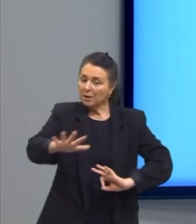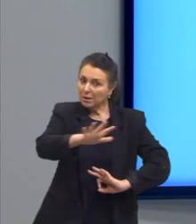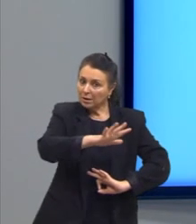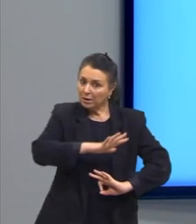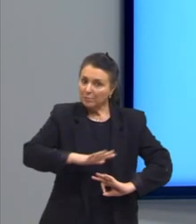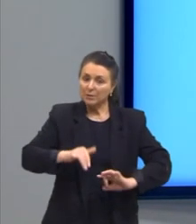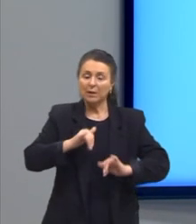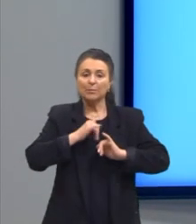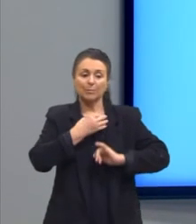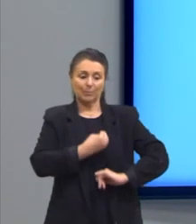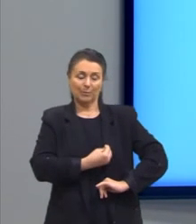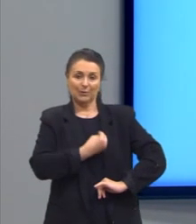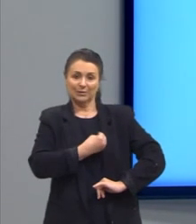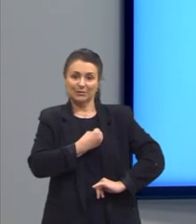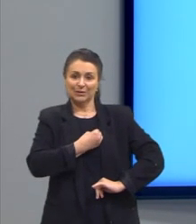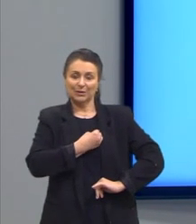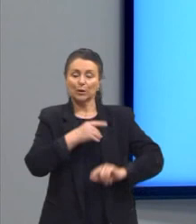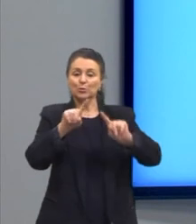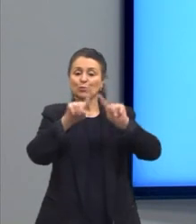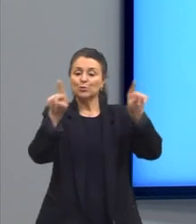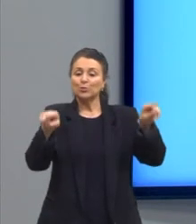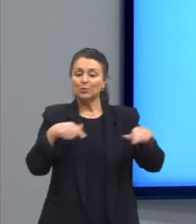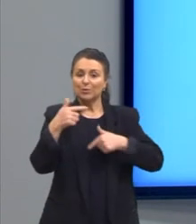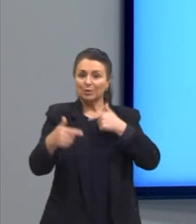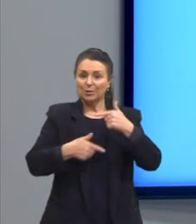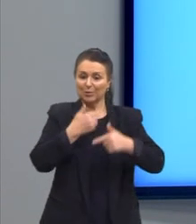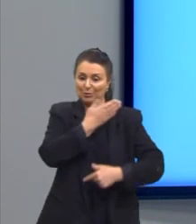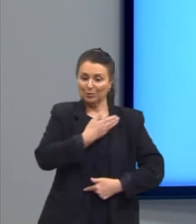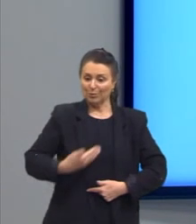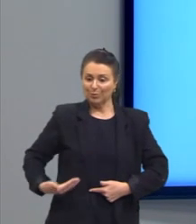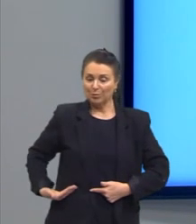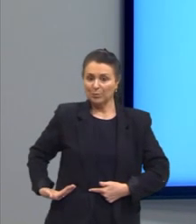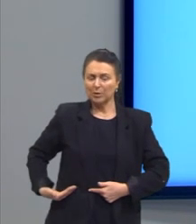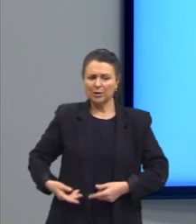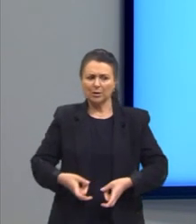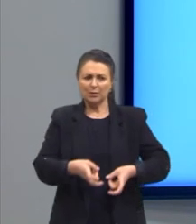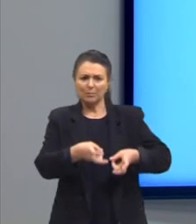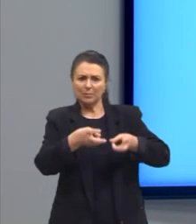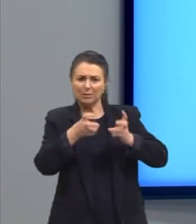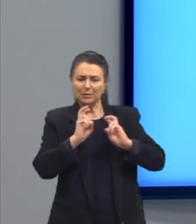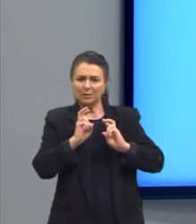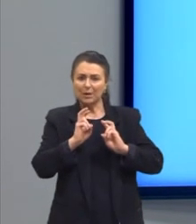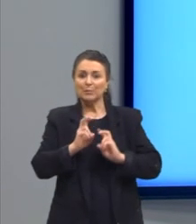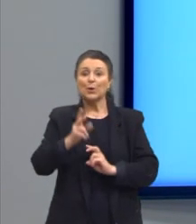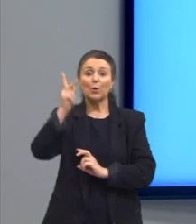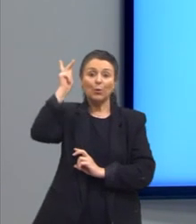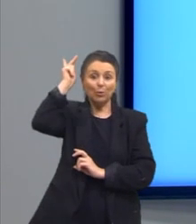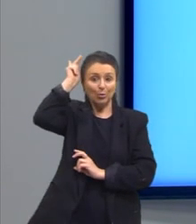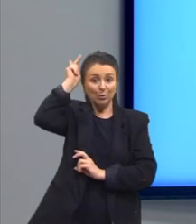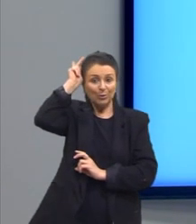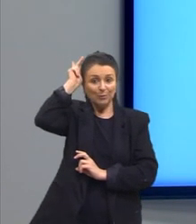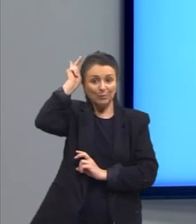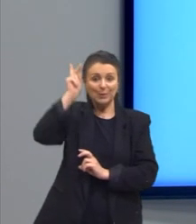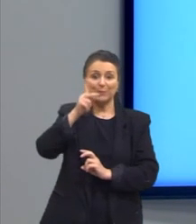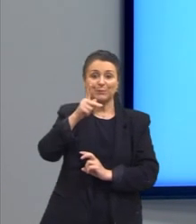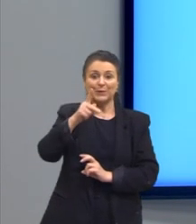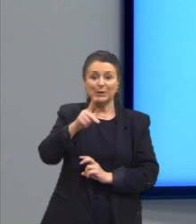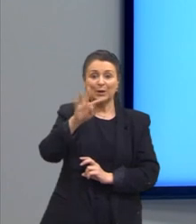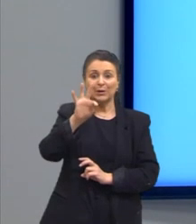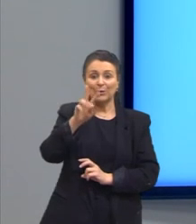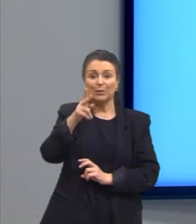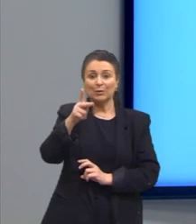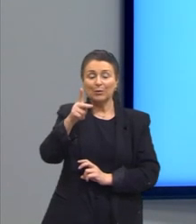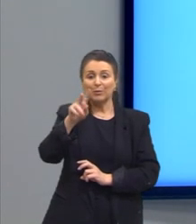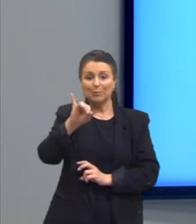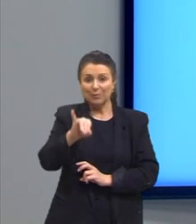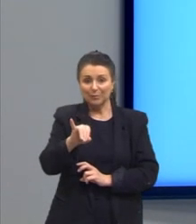funcionário público que é o Policarpo Quaresma, que em uma de suas ações reconhece o tupi como o idioma principal do Brasil em sinal da valorização